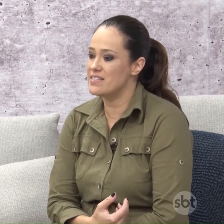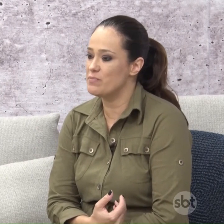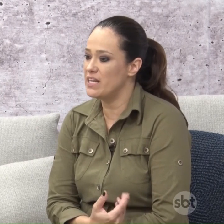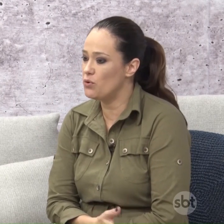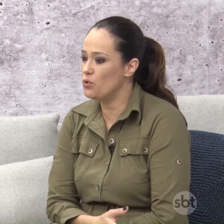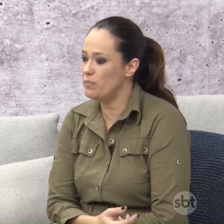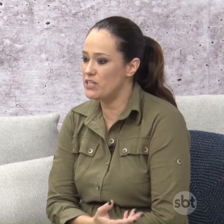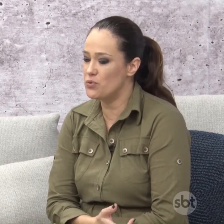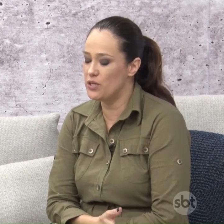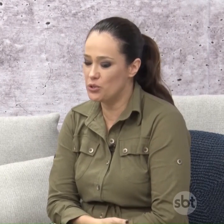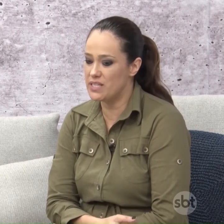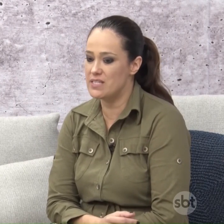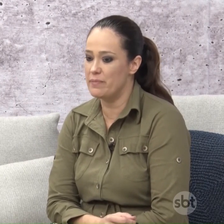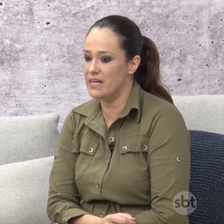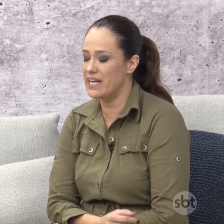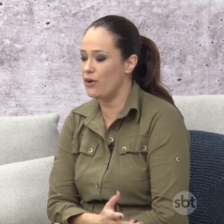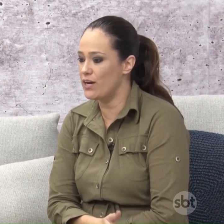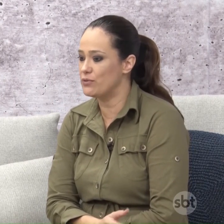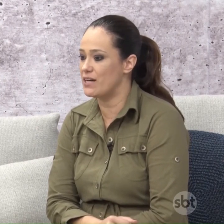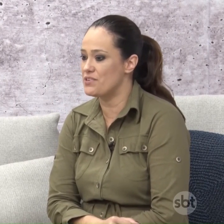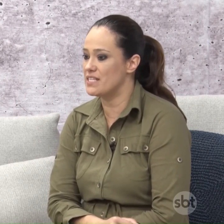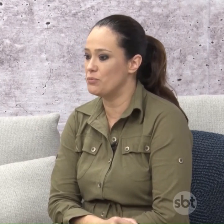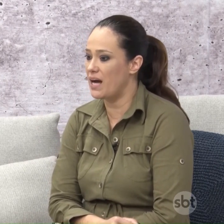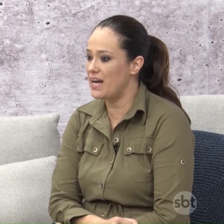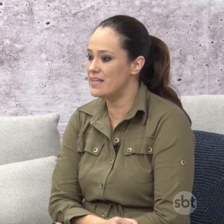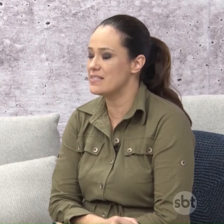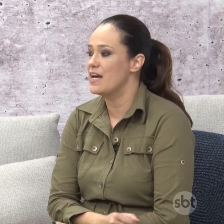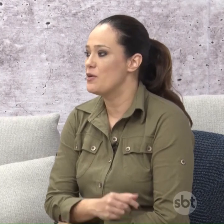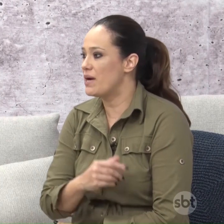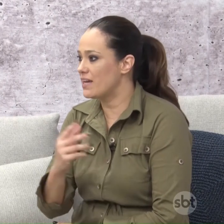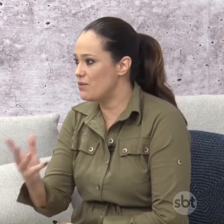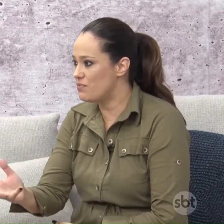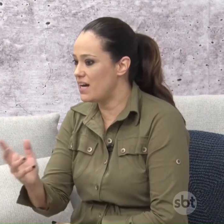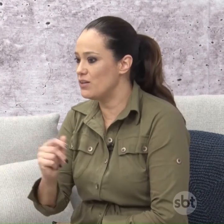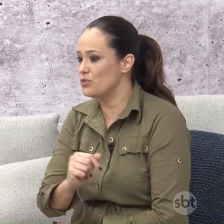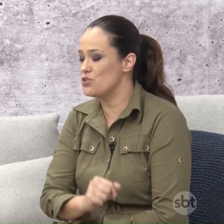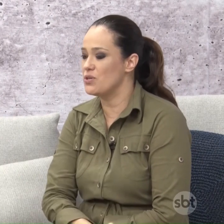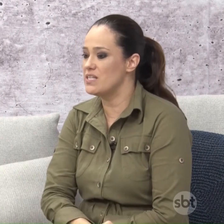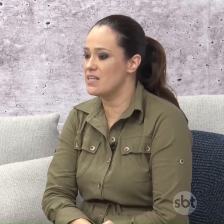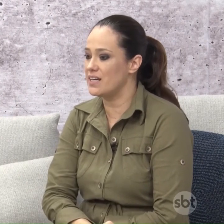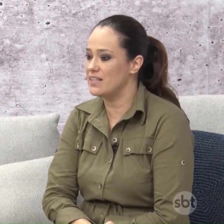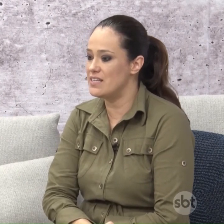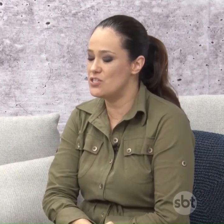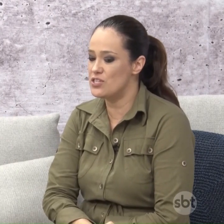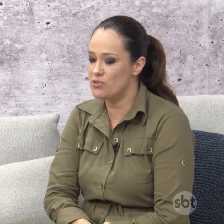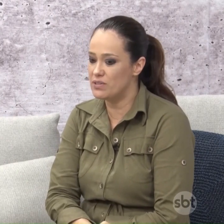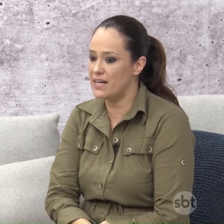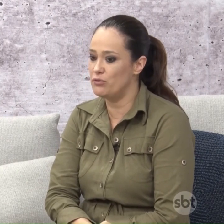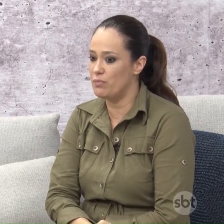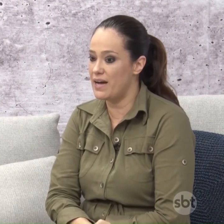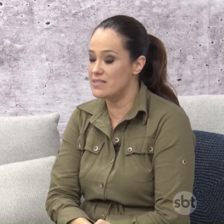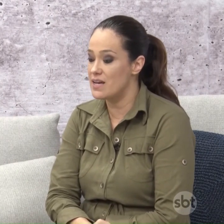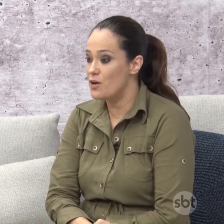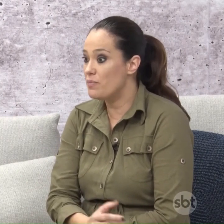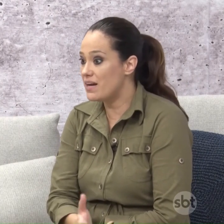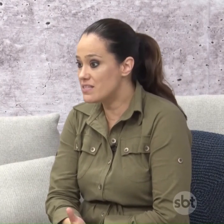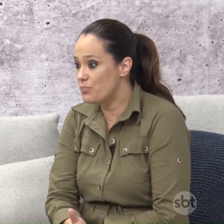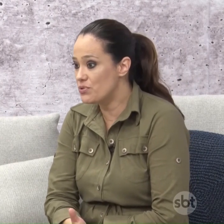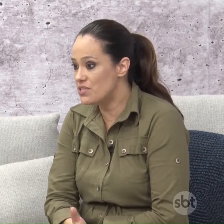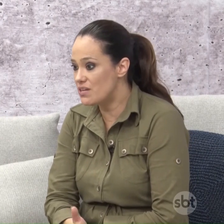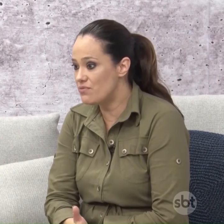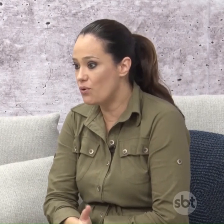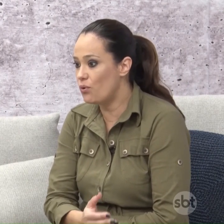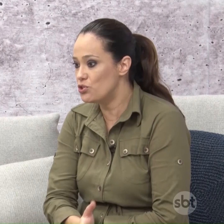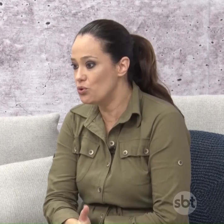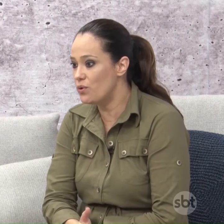quem faz manicure, pedicure toda semana e agora não está fazendo mais. Para quem vai na nutricionista a cada 15 dias e não está indo mais. Para